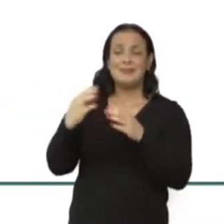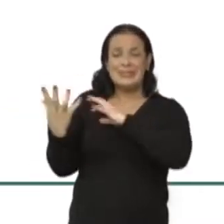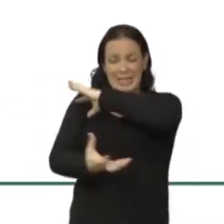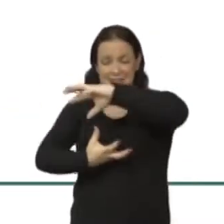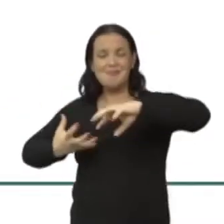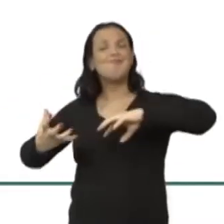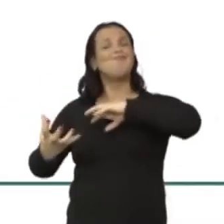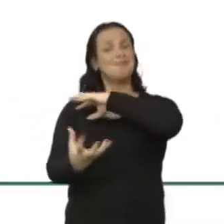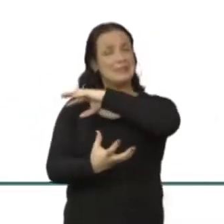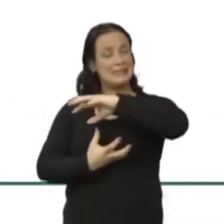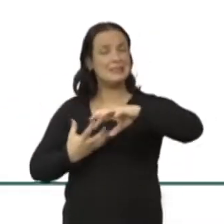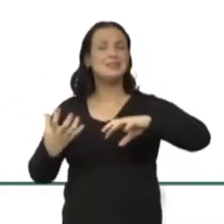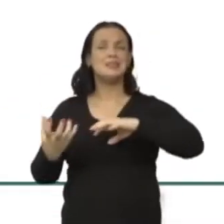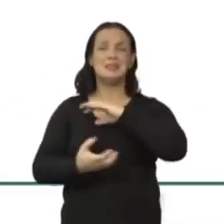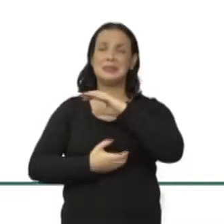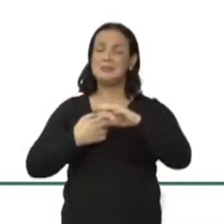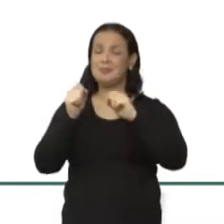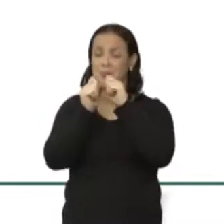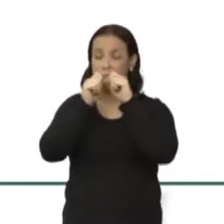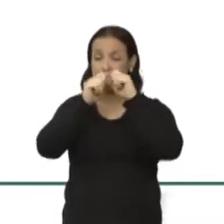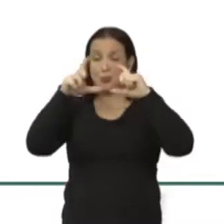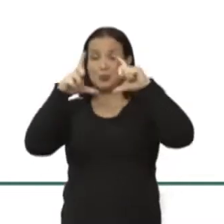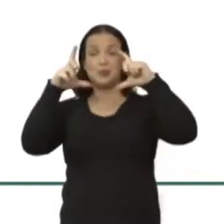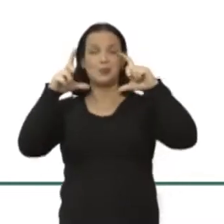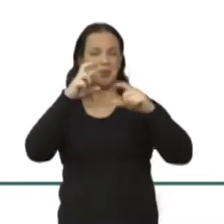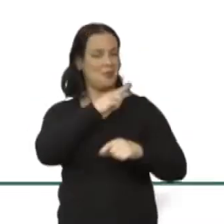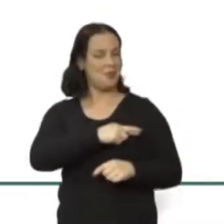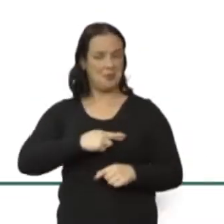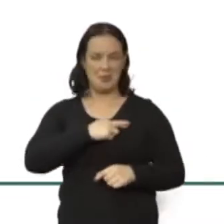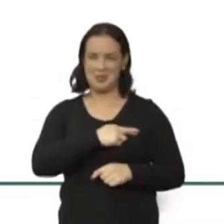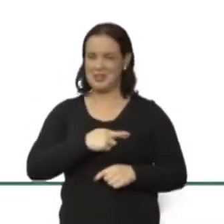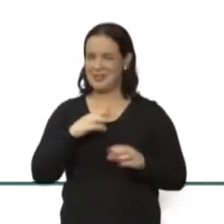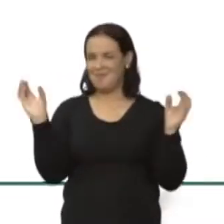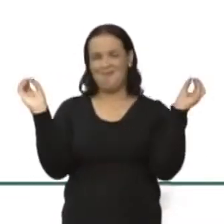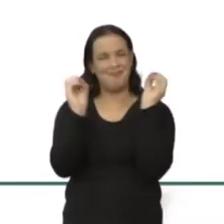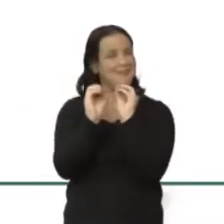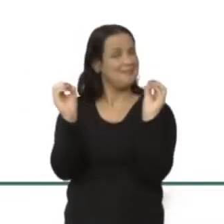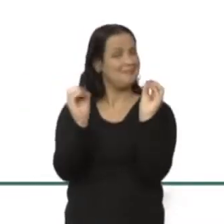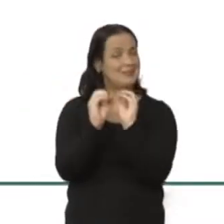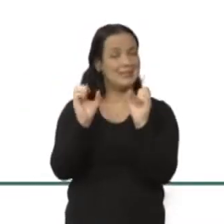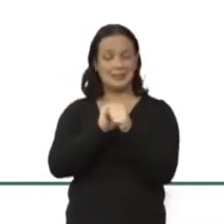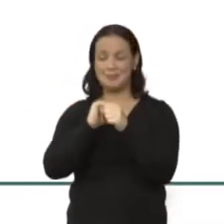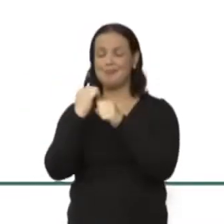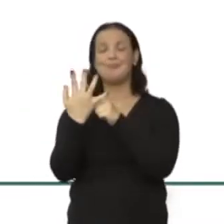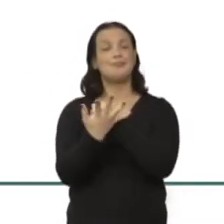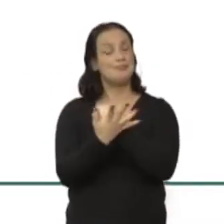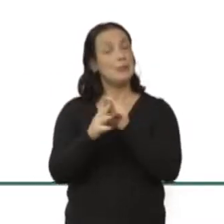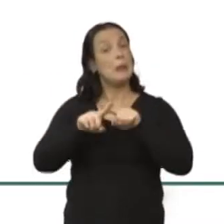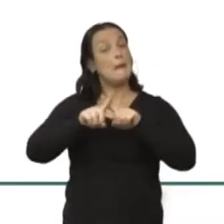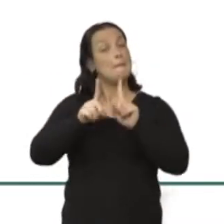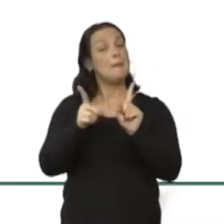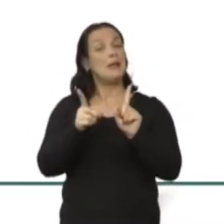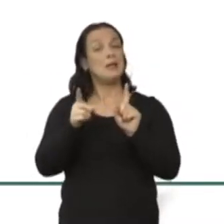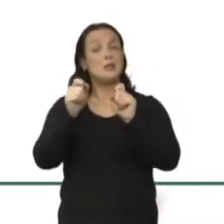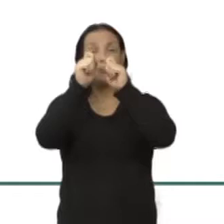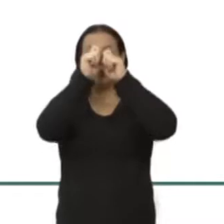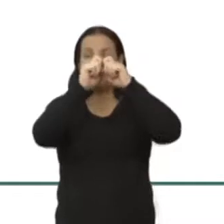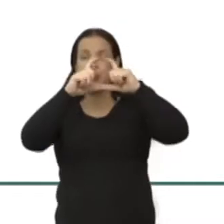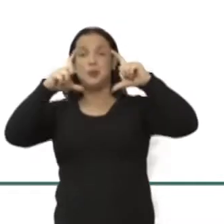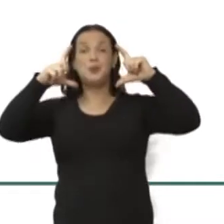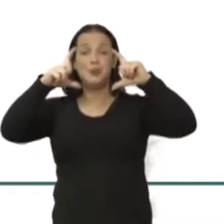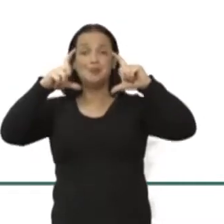como essa grande lupa, sem nenhuma romantização da pandemia, mas essa grande lupa